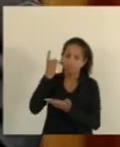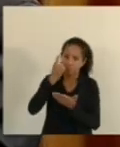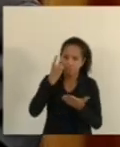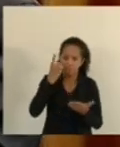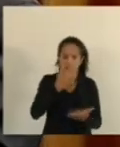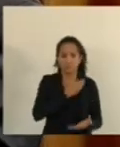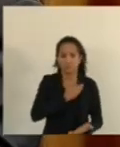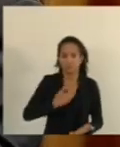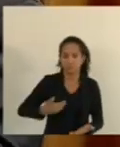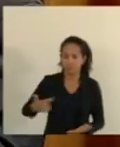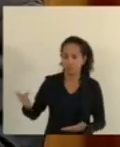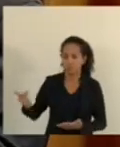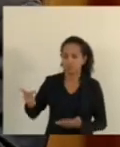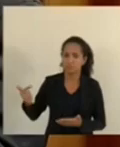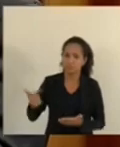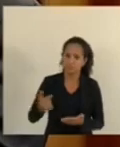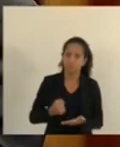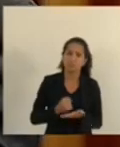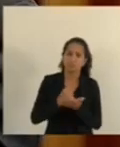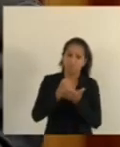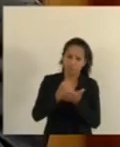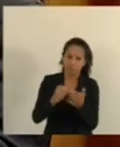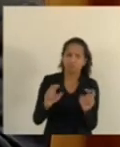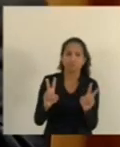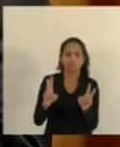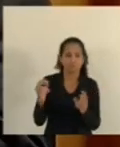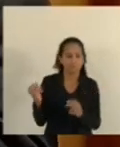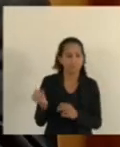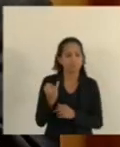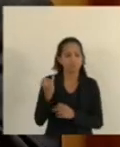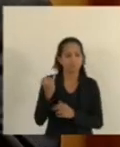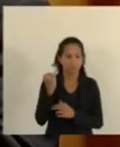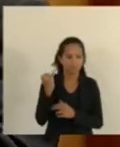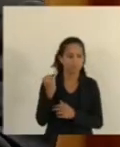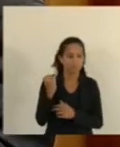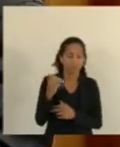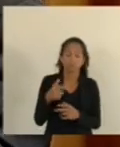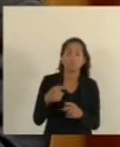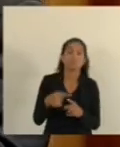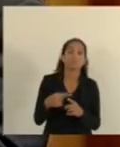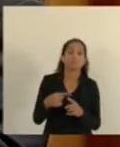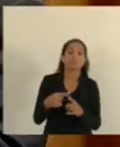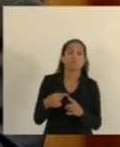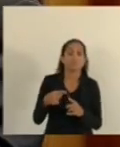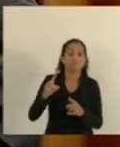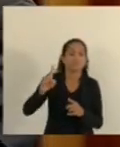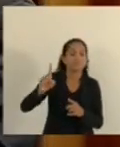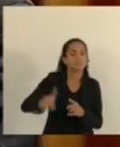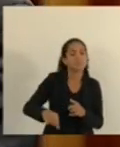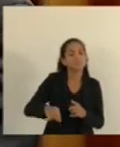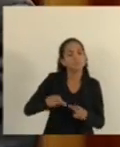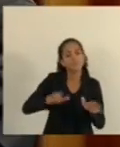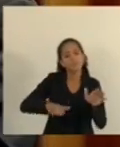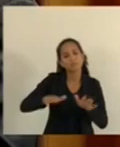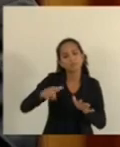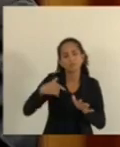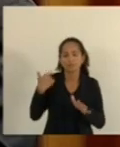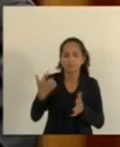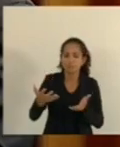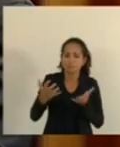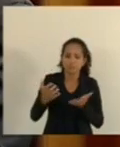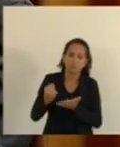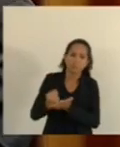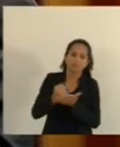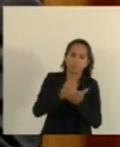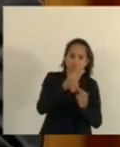vice-líder do governo Por haver apoiado Essa matéria Muito importante Porque Realmente Às vezes Nós queremos Ajudar